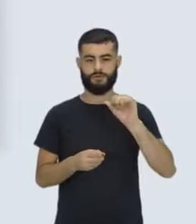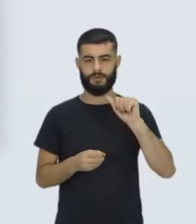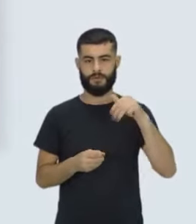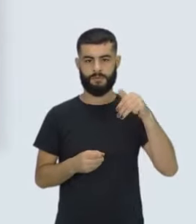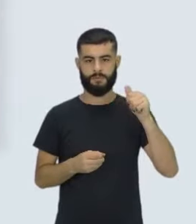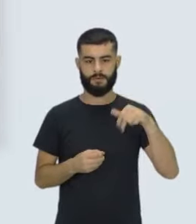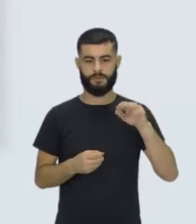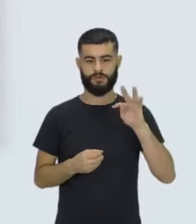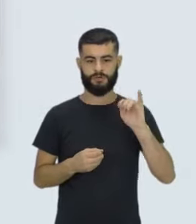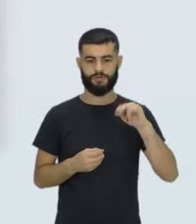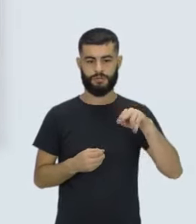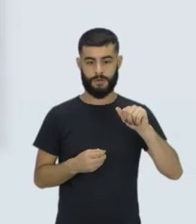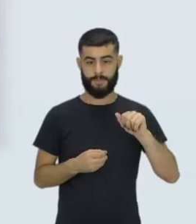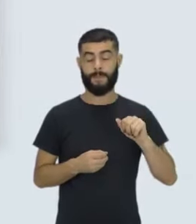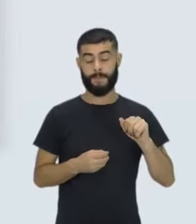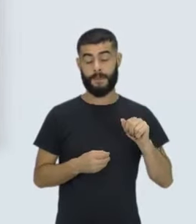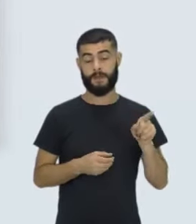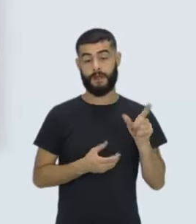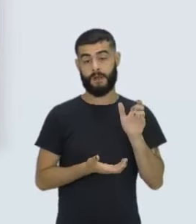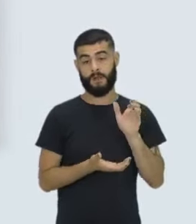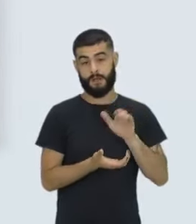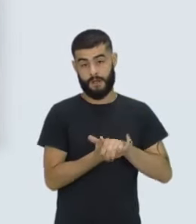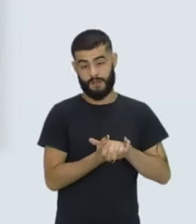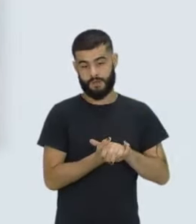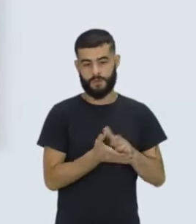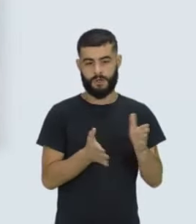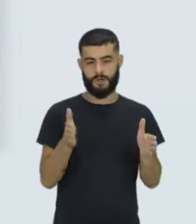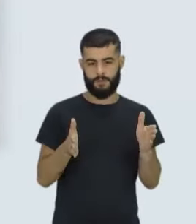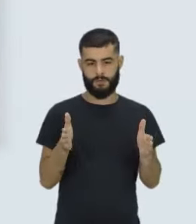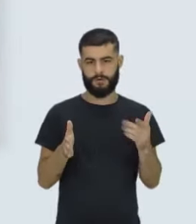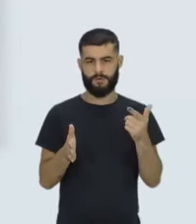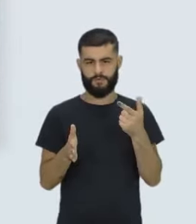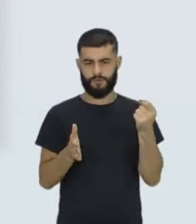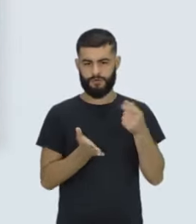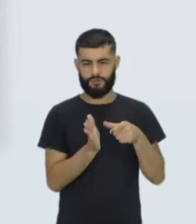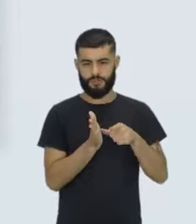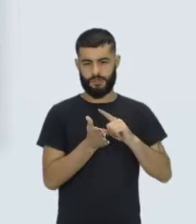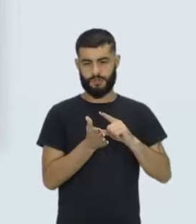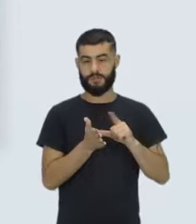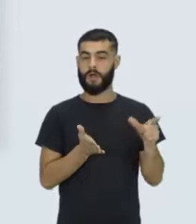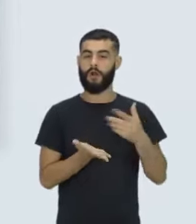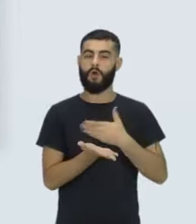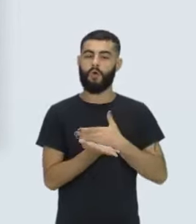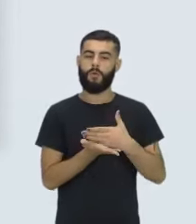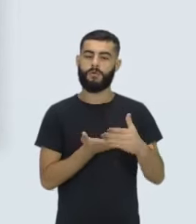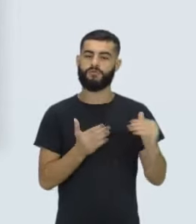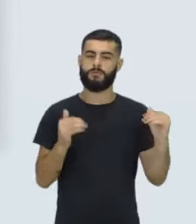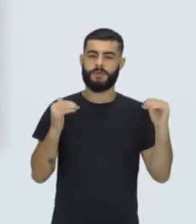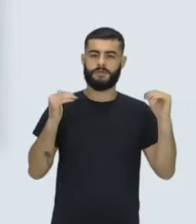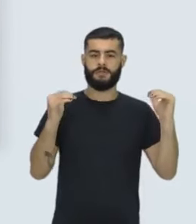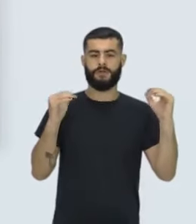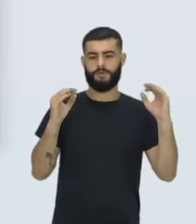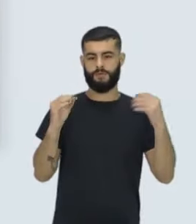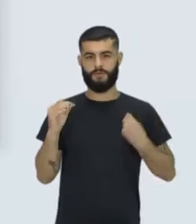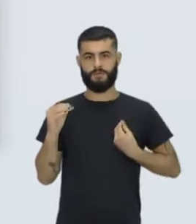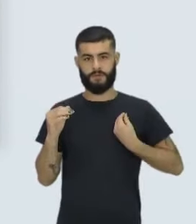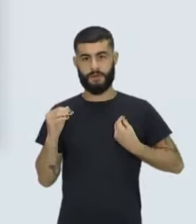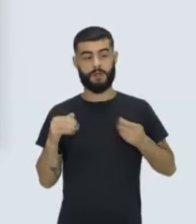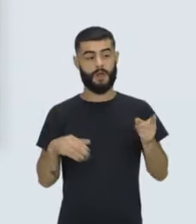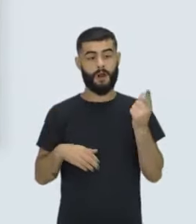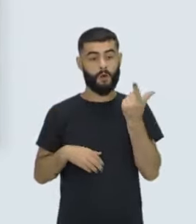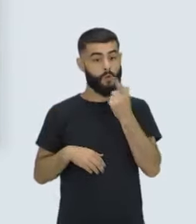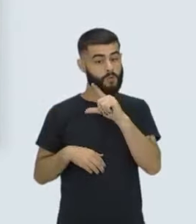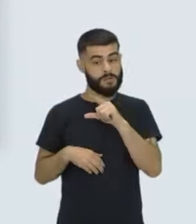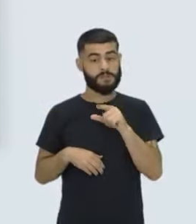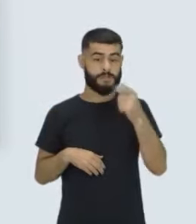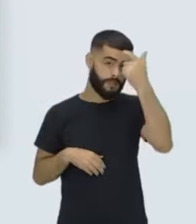depois que ela se casou, quer dizer, nos viraram no século XX, ela teve uma vida, digamos, um pouco mais aristocrática. Então, eu acho que isso permitiu a Helena Morley